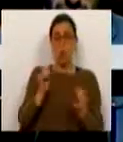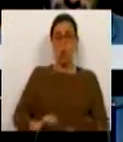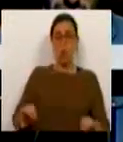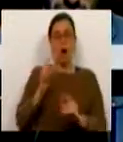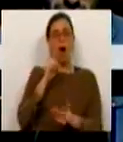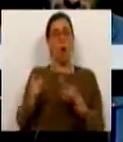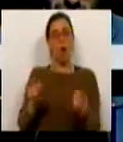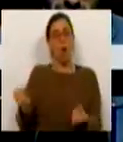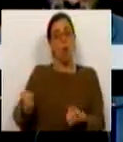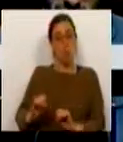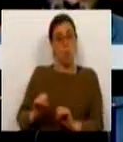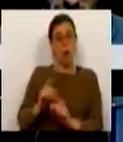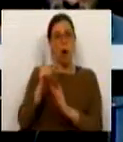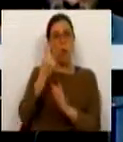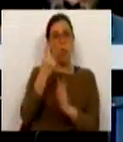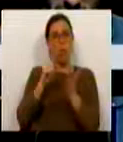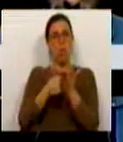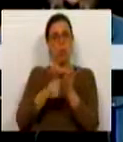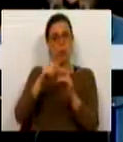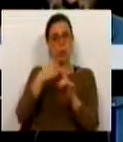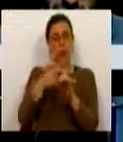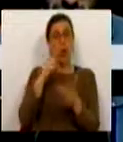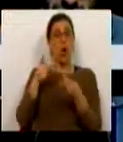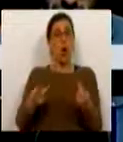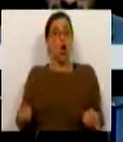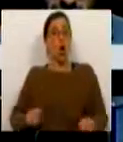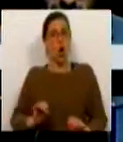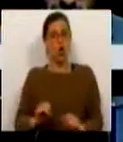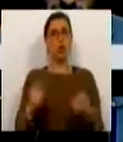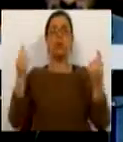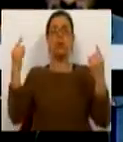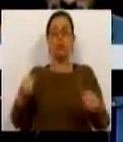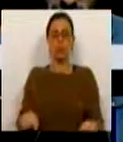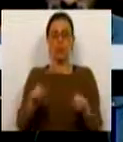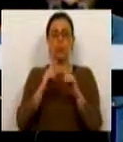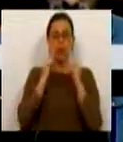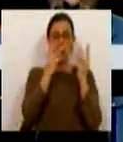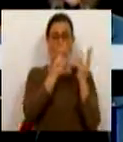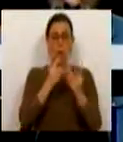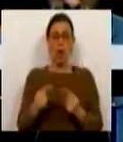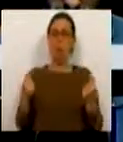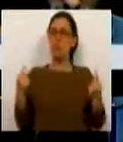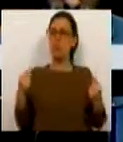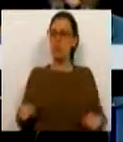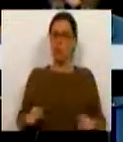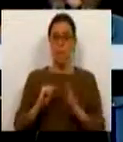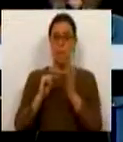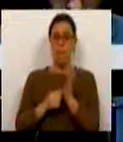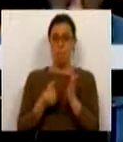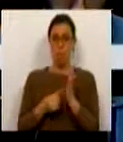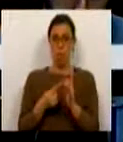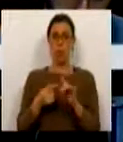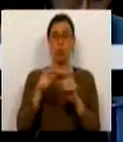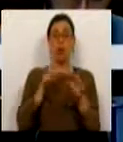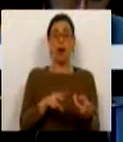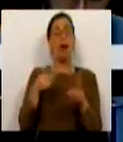avaliação de um ponto por cada ano não avaliado refer-se apenas para efeito de contabilização de pontos no